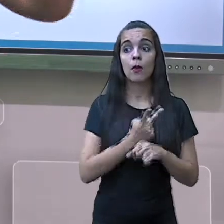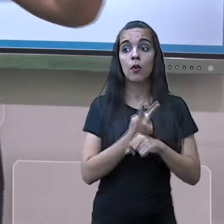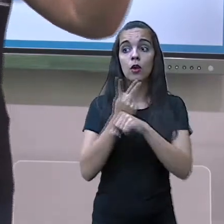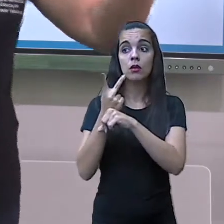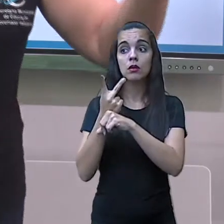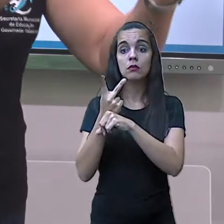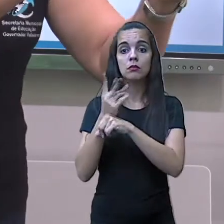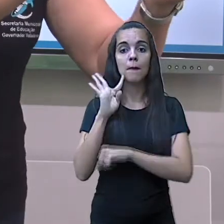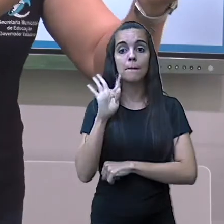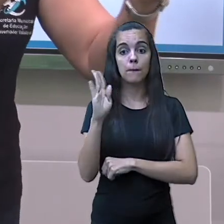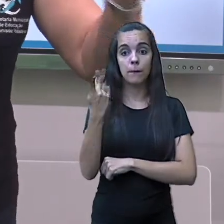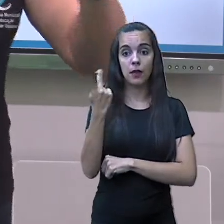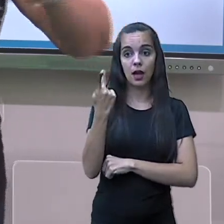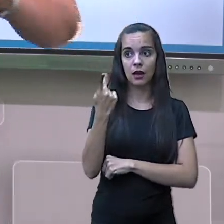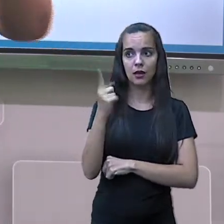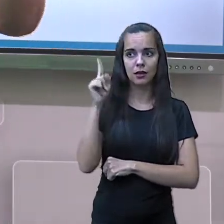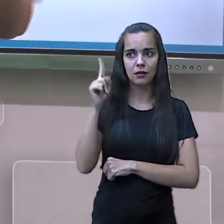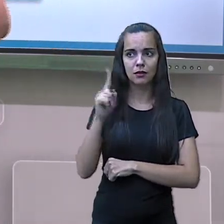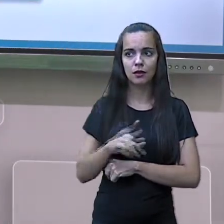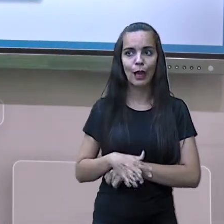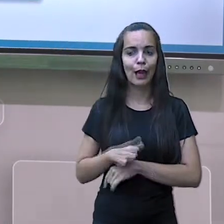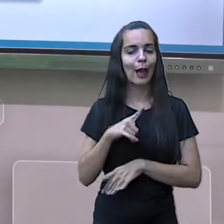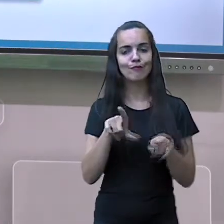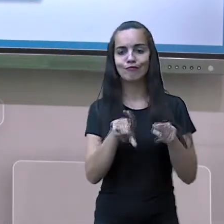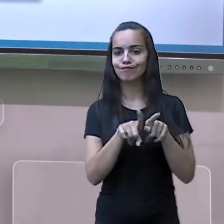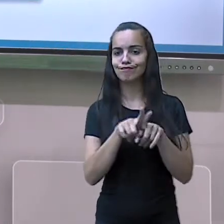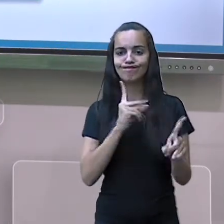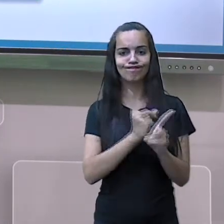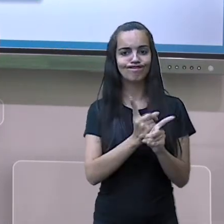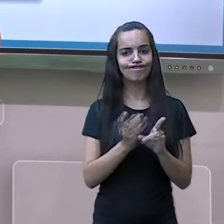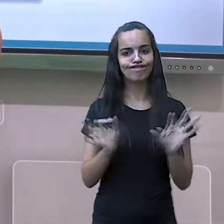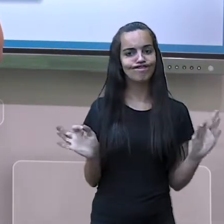BH. Em BH eu encontro.